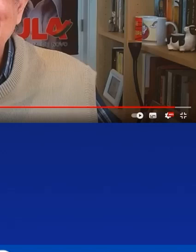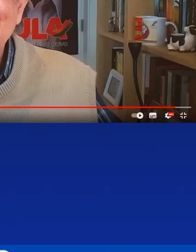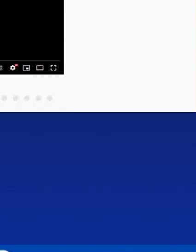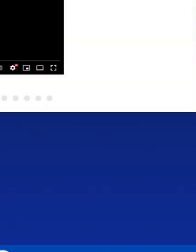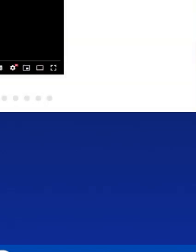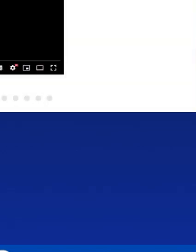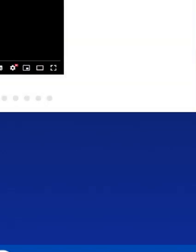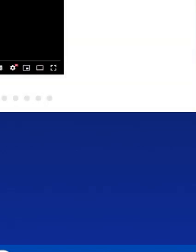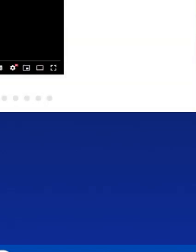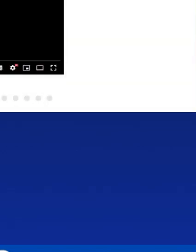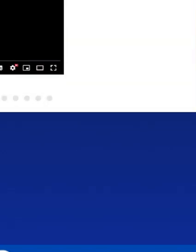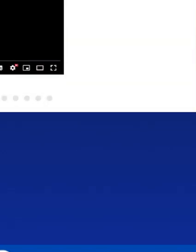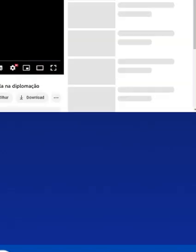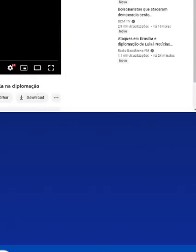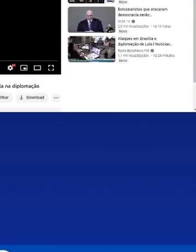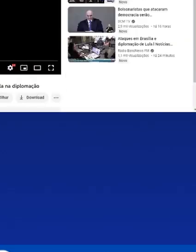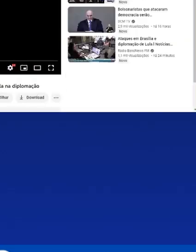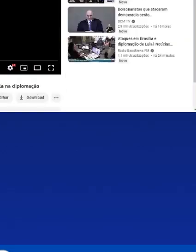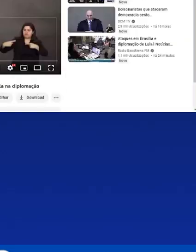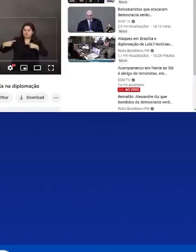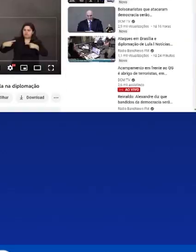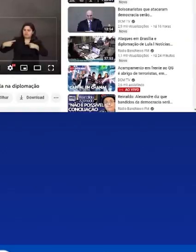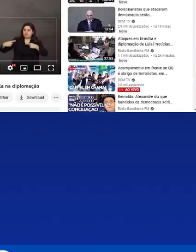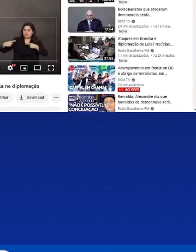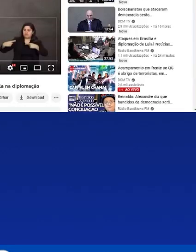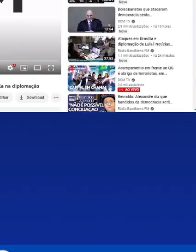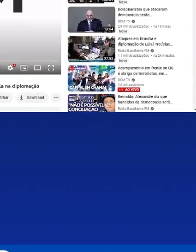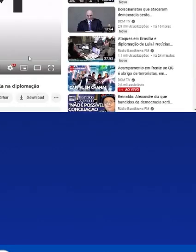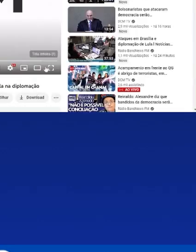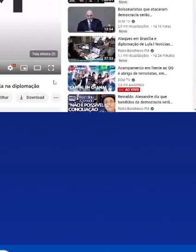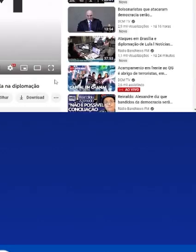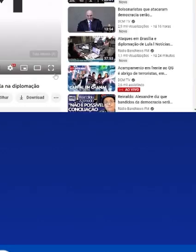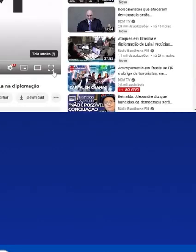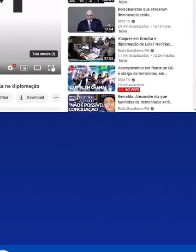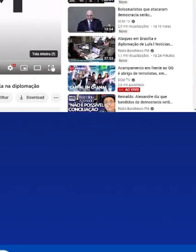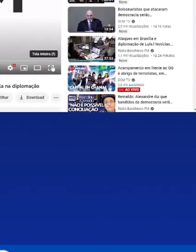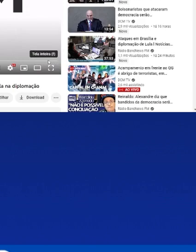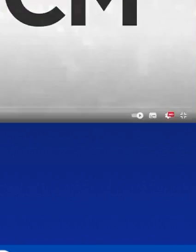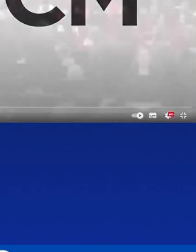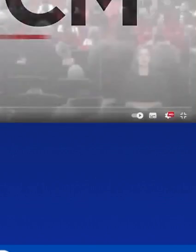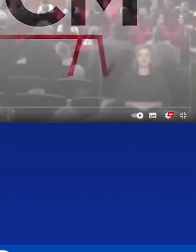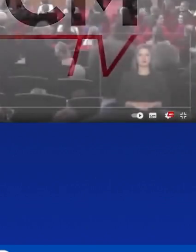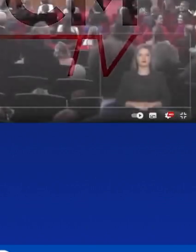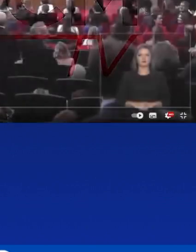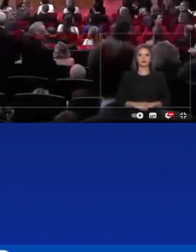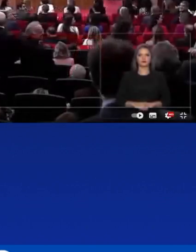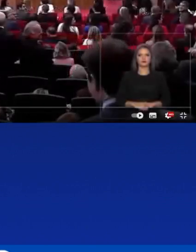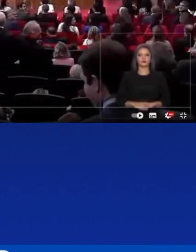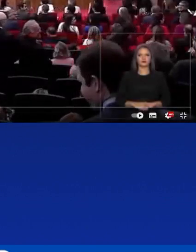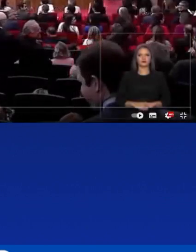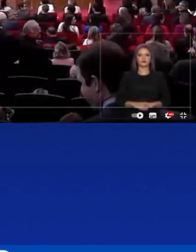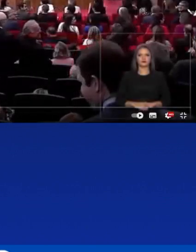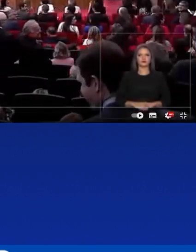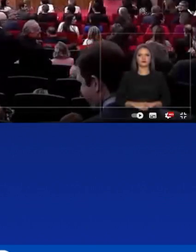Vamos ouvir aqui o nosso querido presidente Lula, que fez um discurso histórico ontem na sua diplomação.